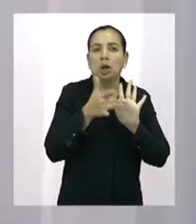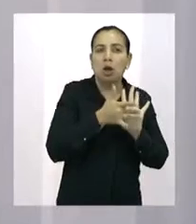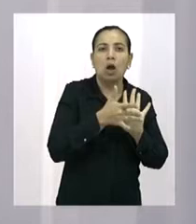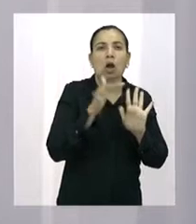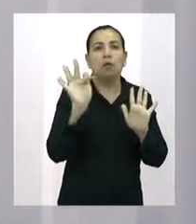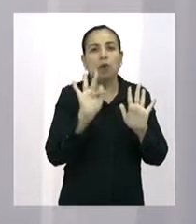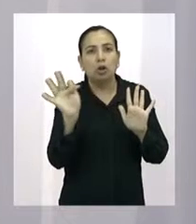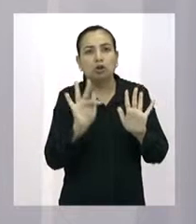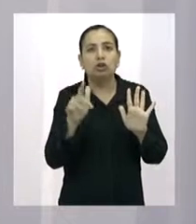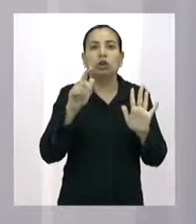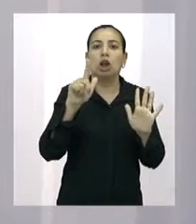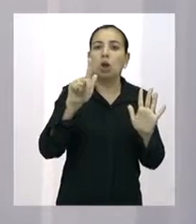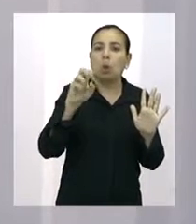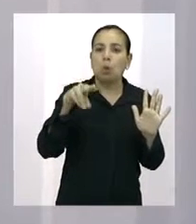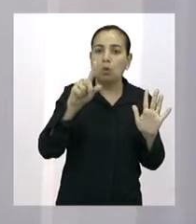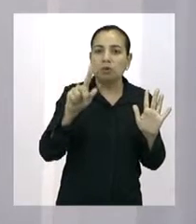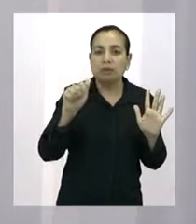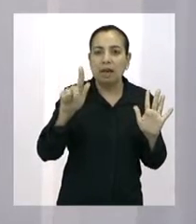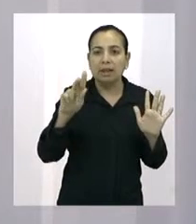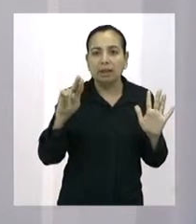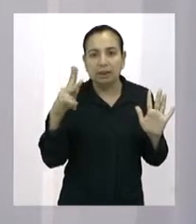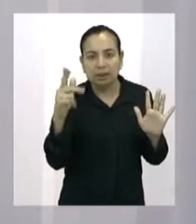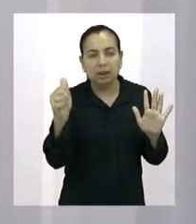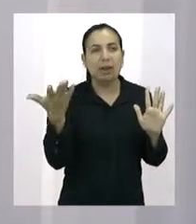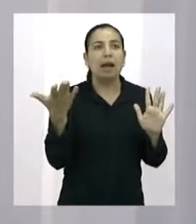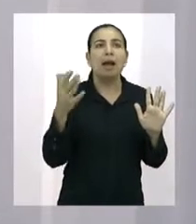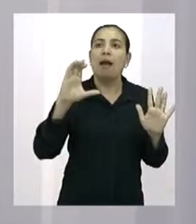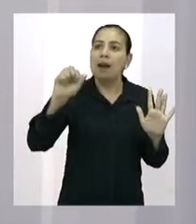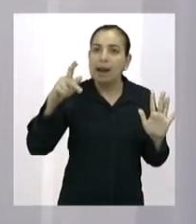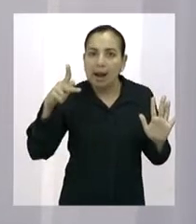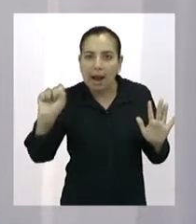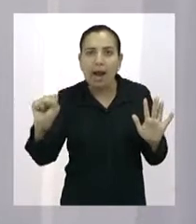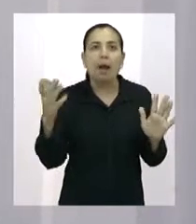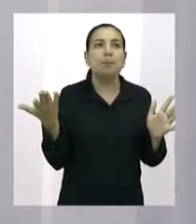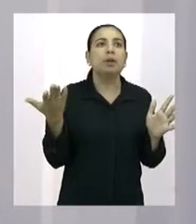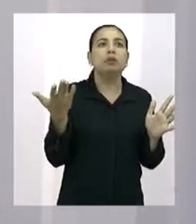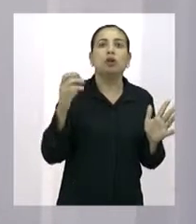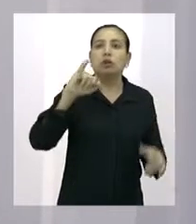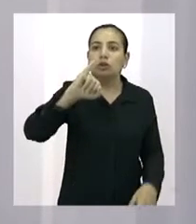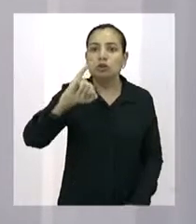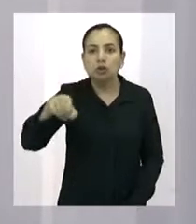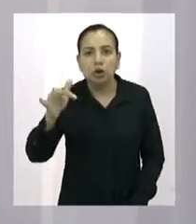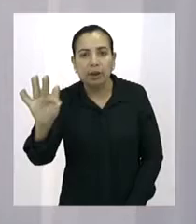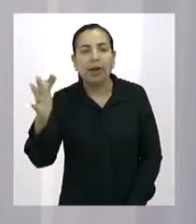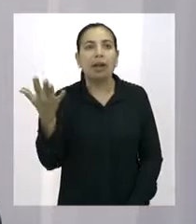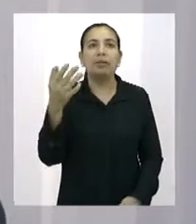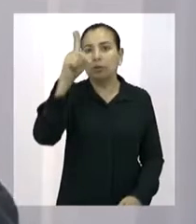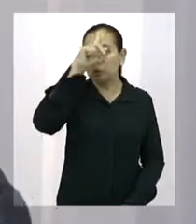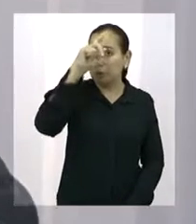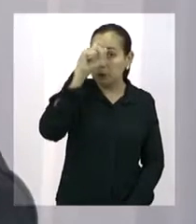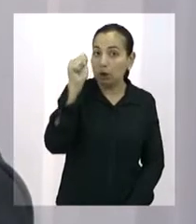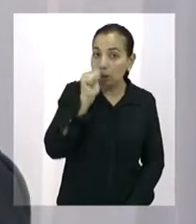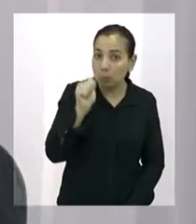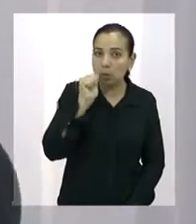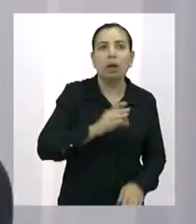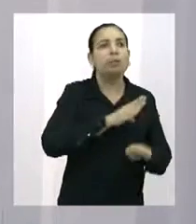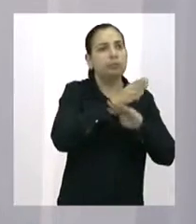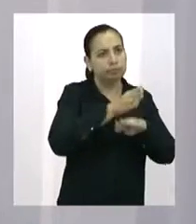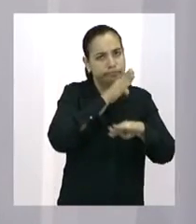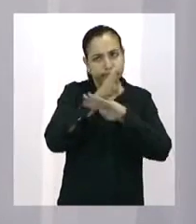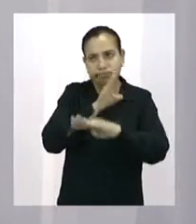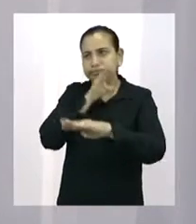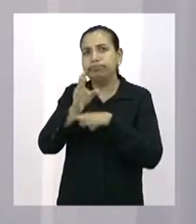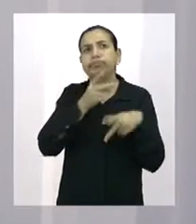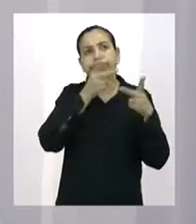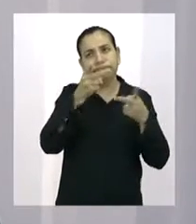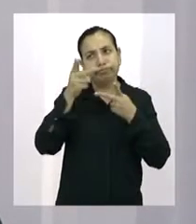Frotinhas, Gonzaguinhas, CAPS, JF, Hostal da Mulher. Então, e agora estamos voltando com